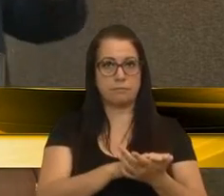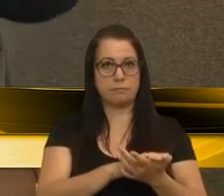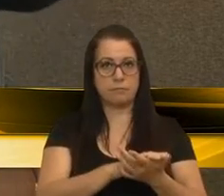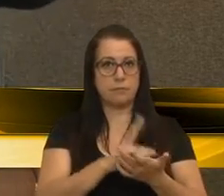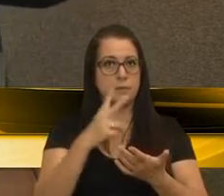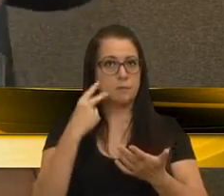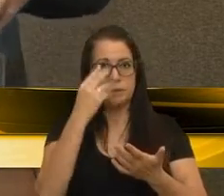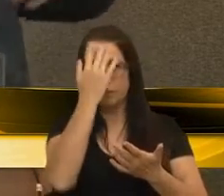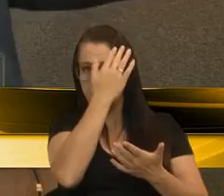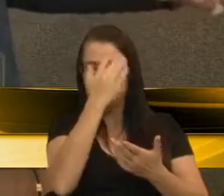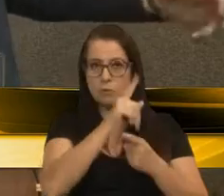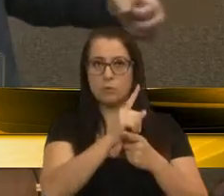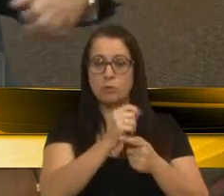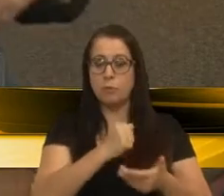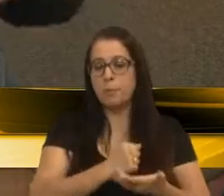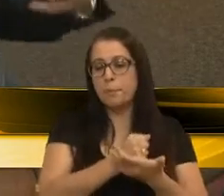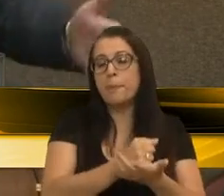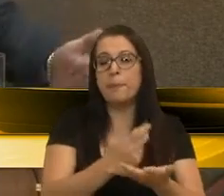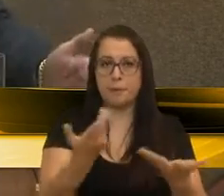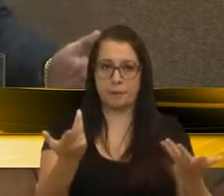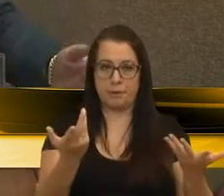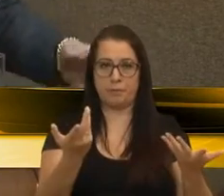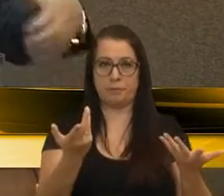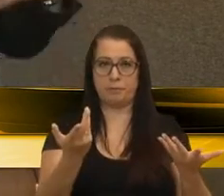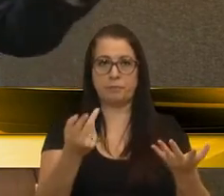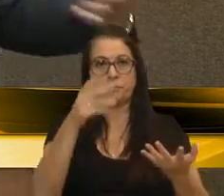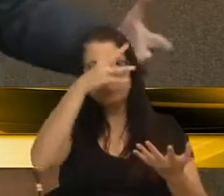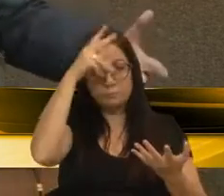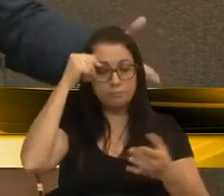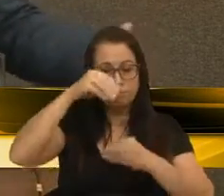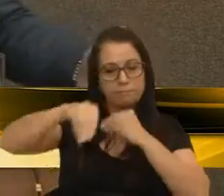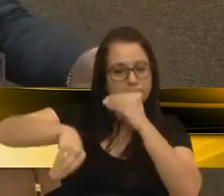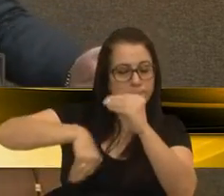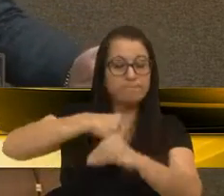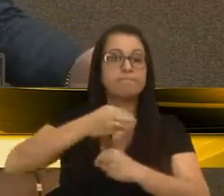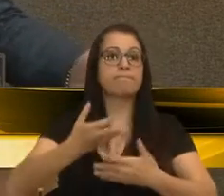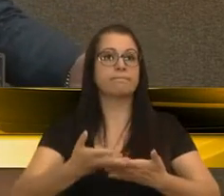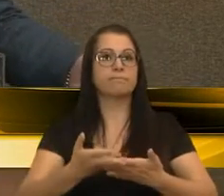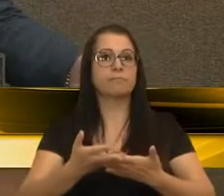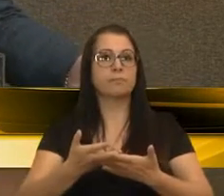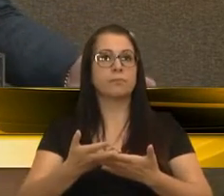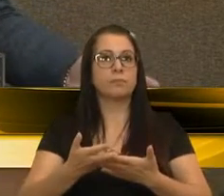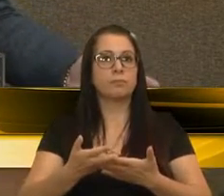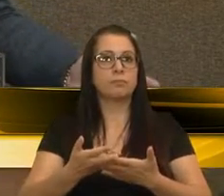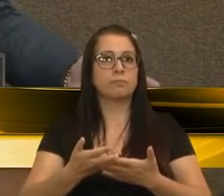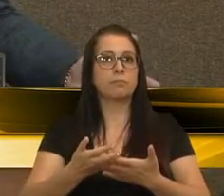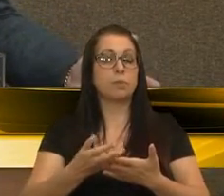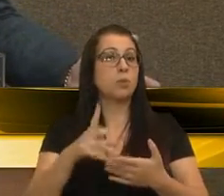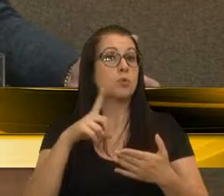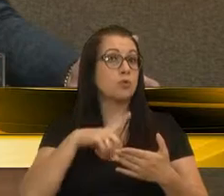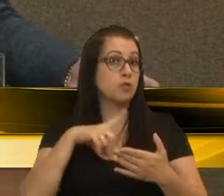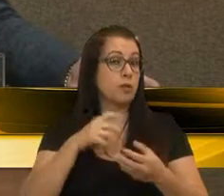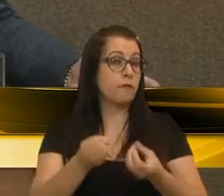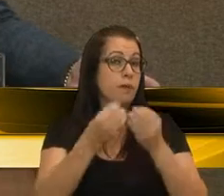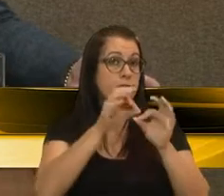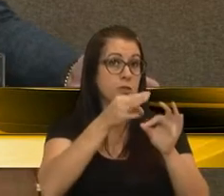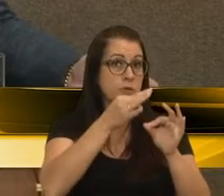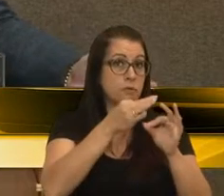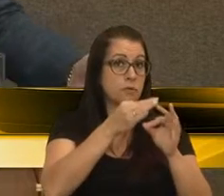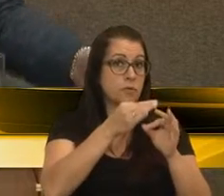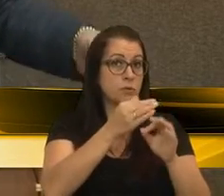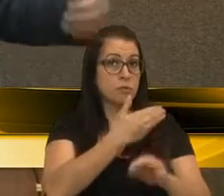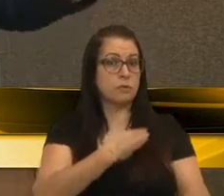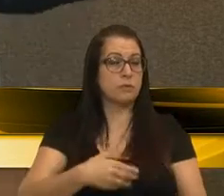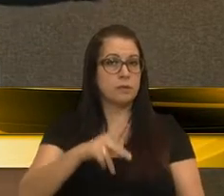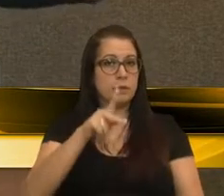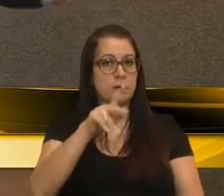na vereadora Adiló, no apoio, a prefeitura se envolvendo, a gente se envolvia. Quando tinha a Festa da Uva nos governos